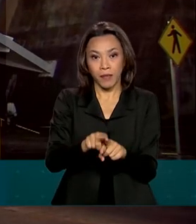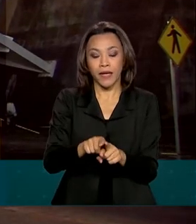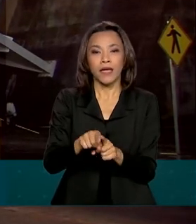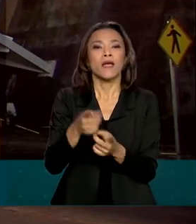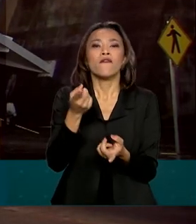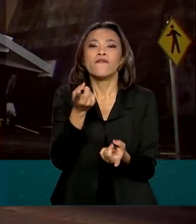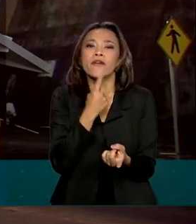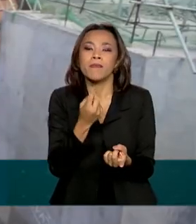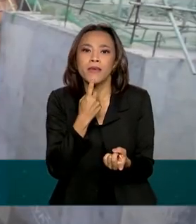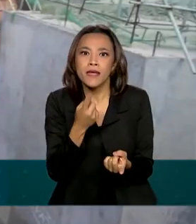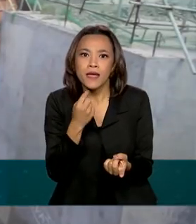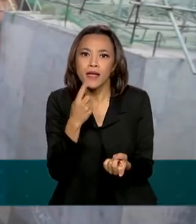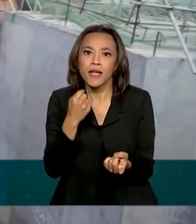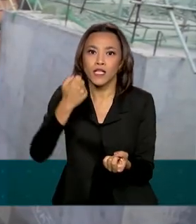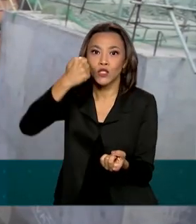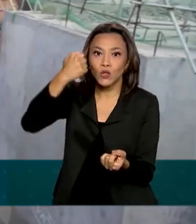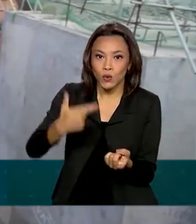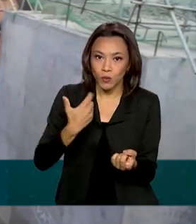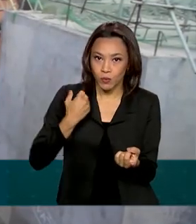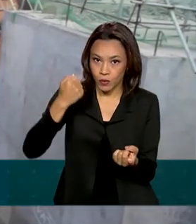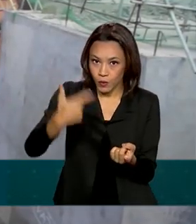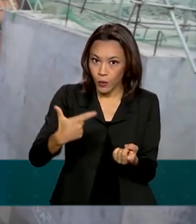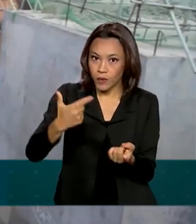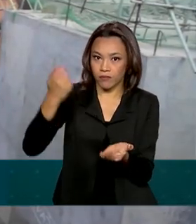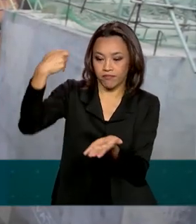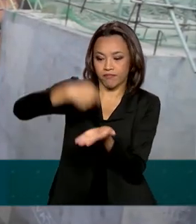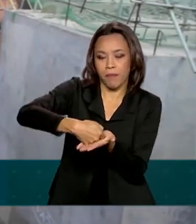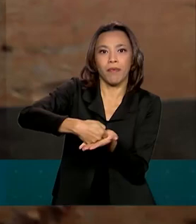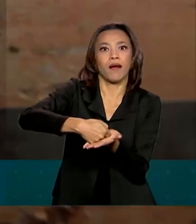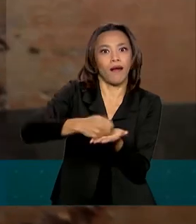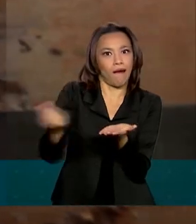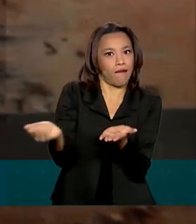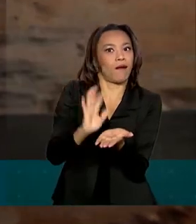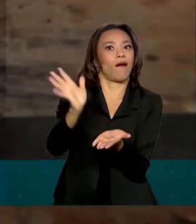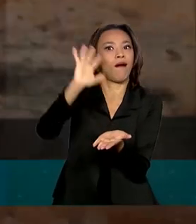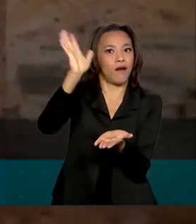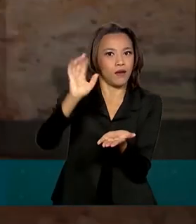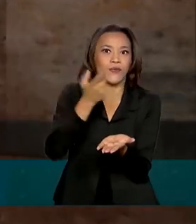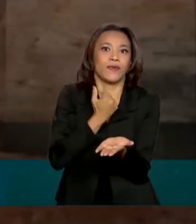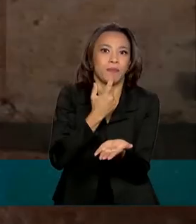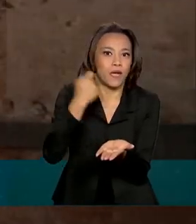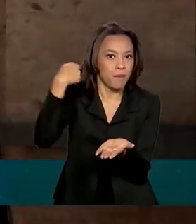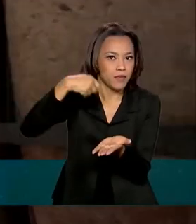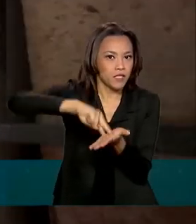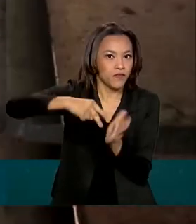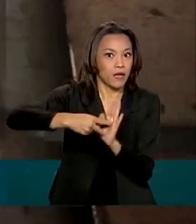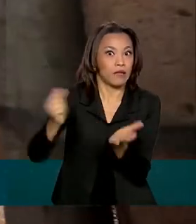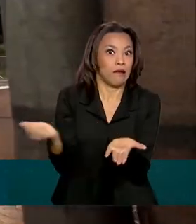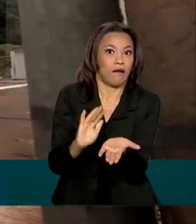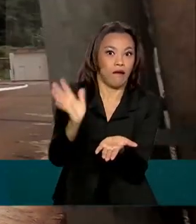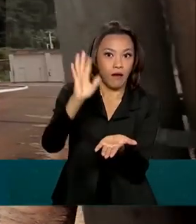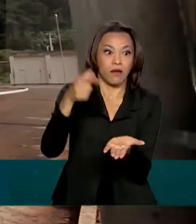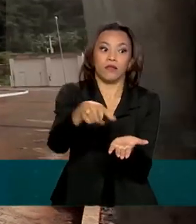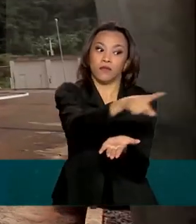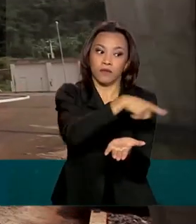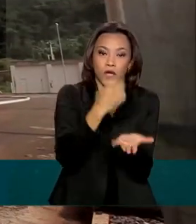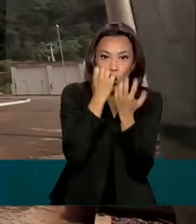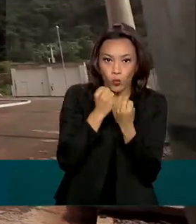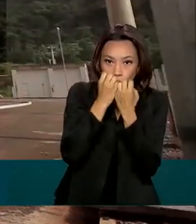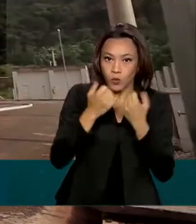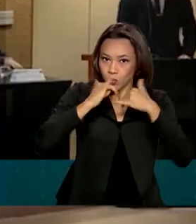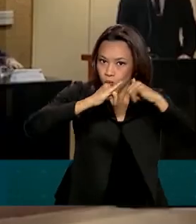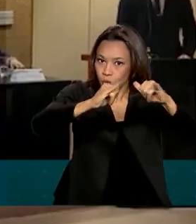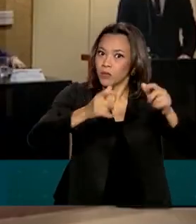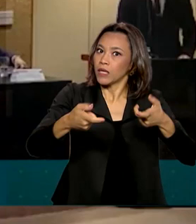vermelha a patamar 2 na conta de luz. Com a conta mais cara, os consumidores devem reduzir o consumo e